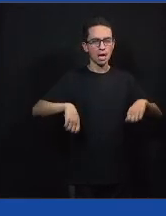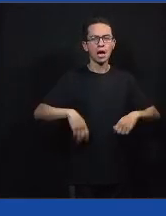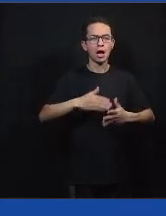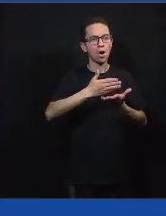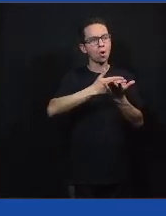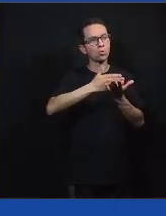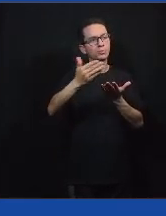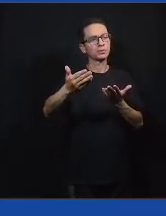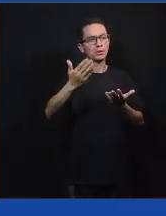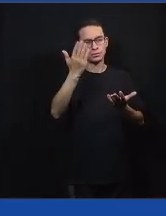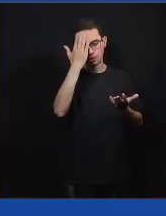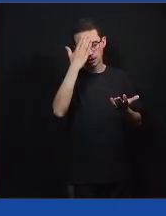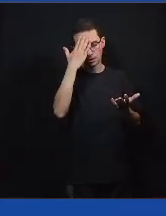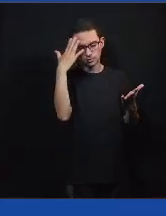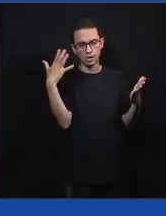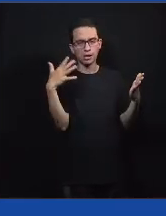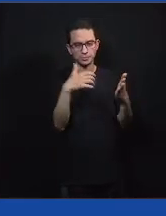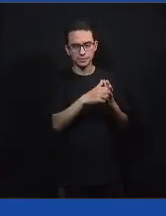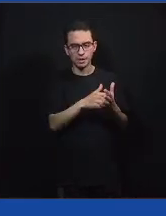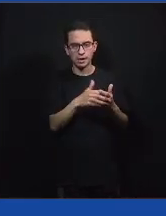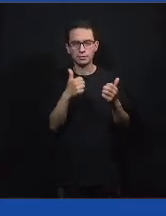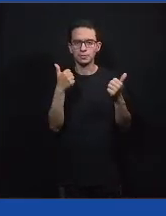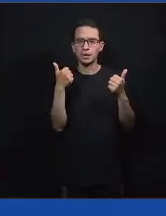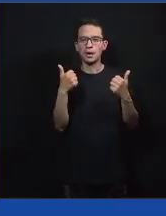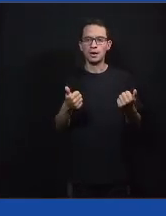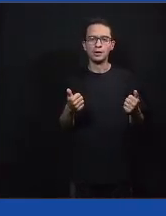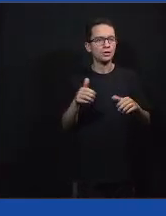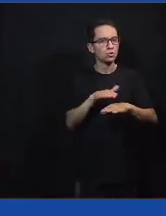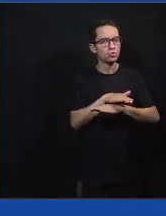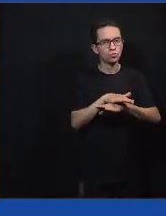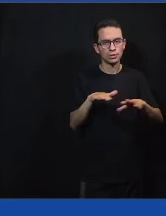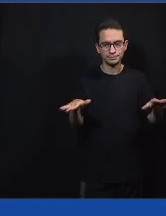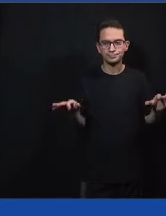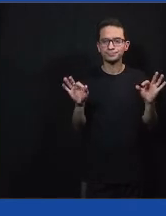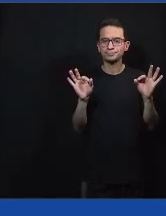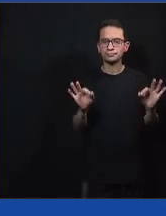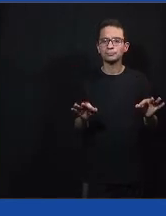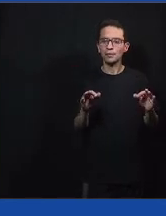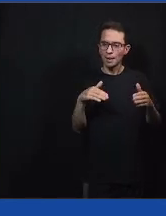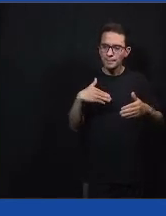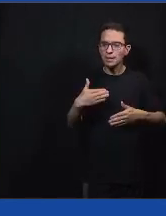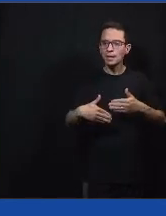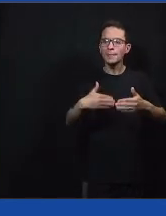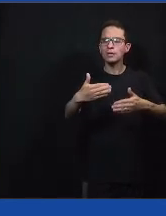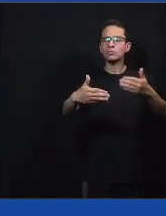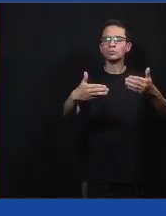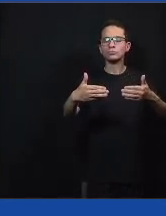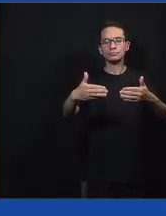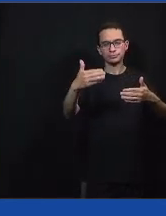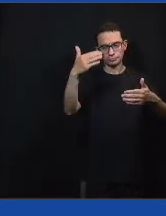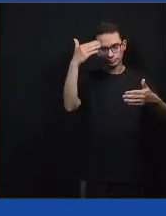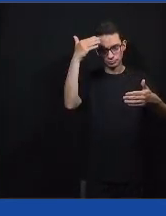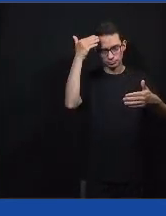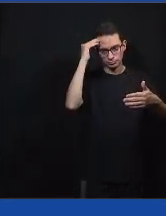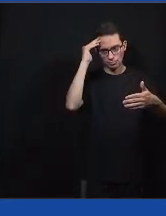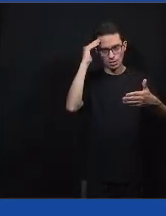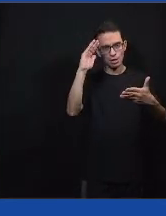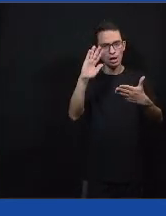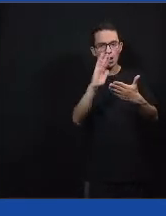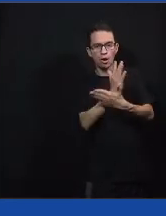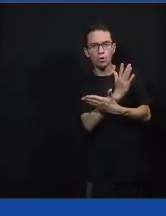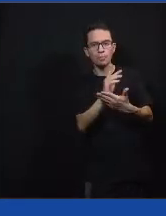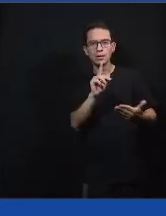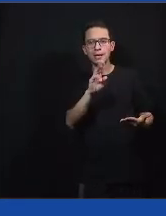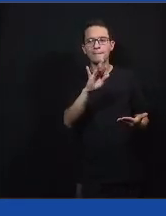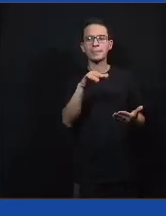alcançar algum impacto quando chegamos. Então, basicamente é isso, pessoal, um passo a passo não sequencial e algumas premissas daquilo que a gente